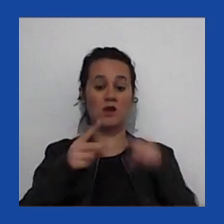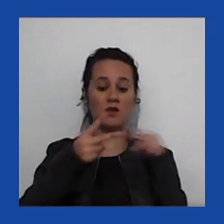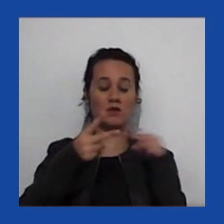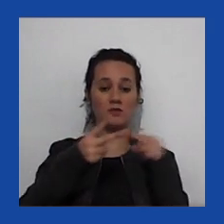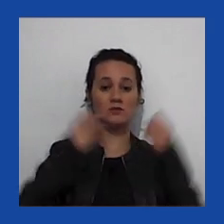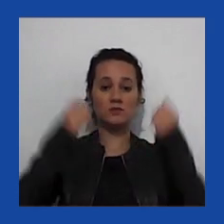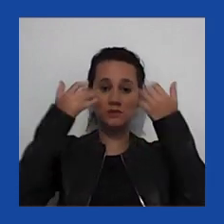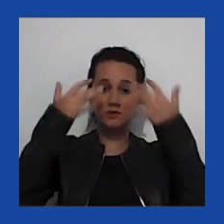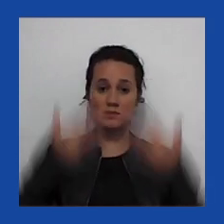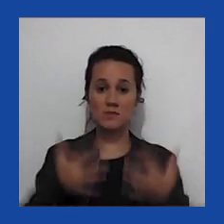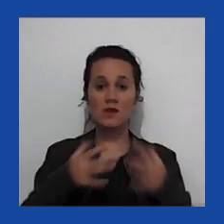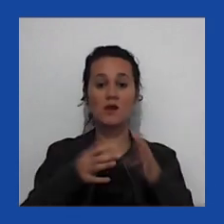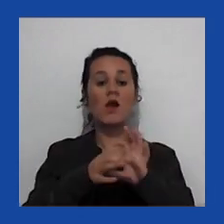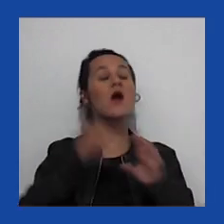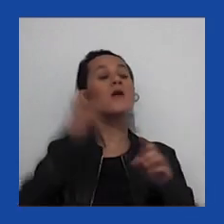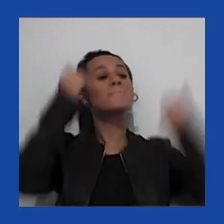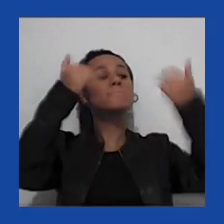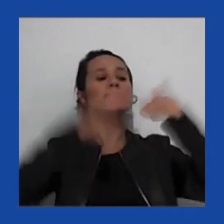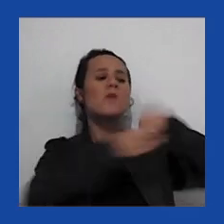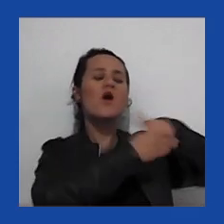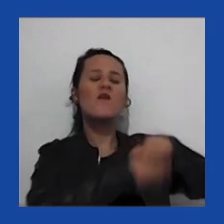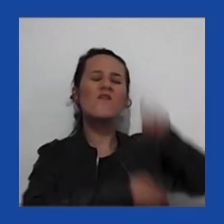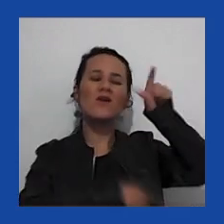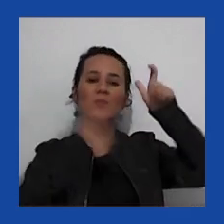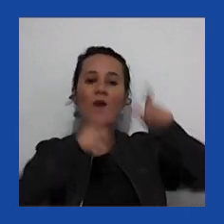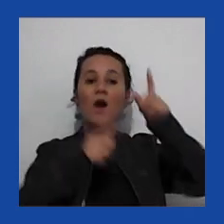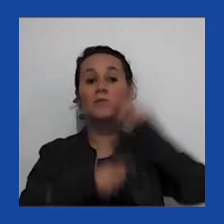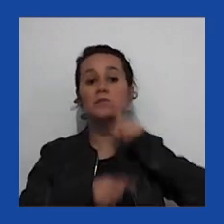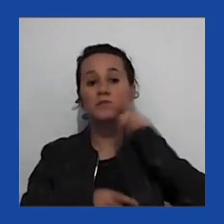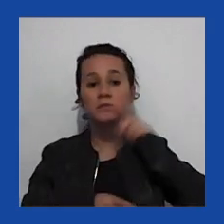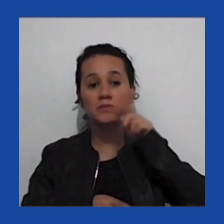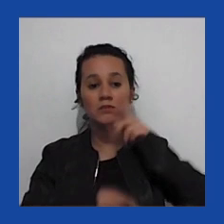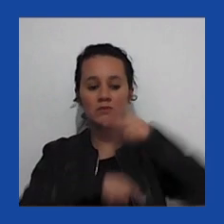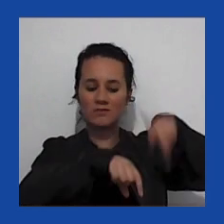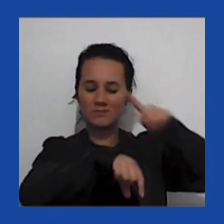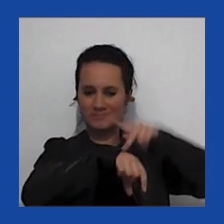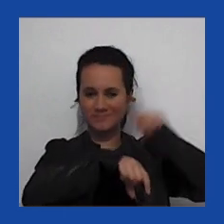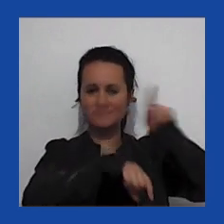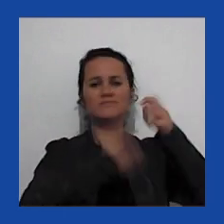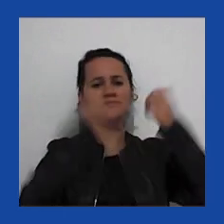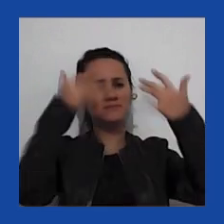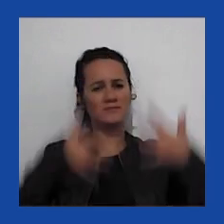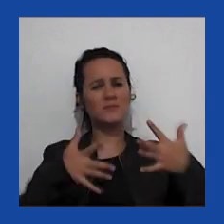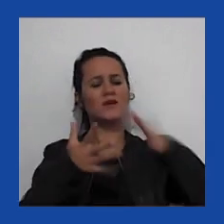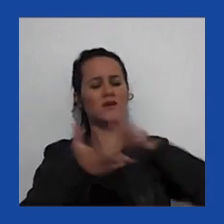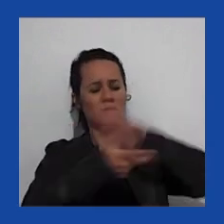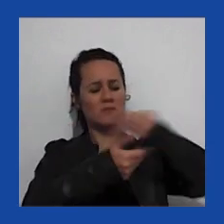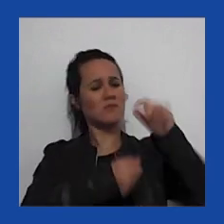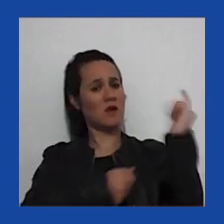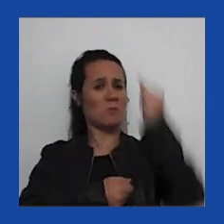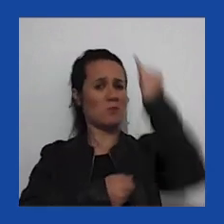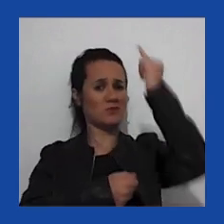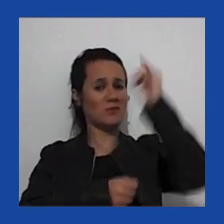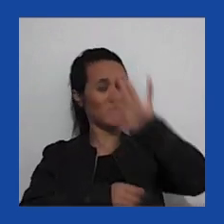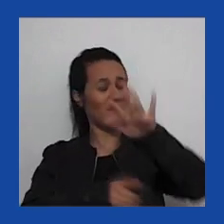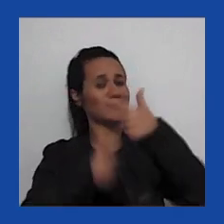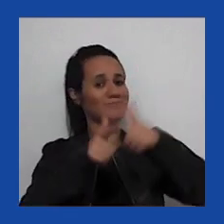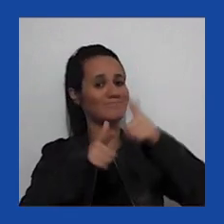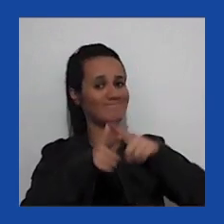a eleição americana, e porque essa eleição é muito importante para a democracia mundial, mas também é problemático.